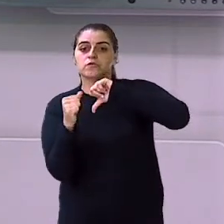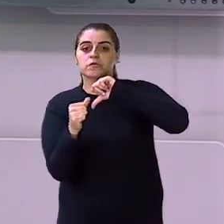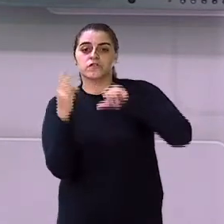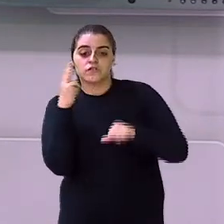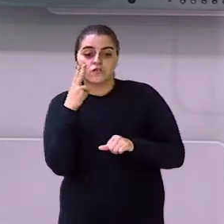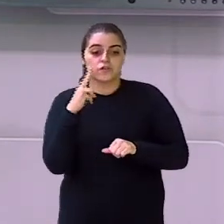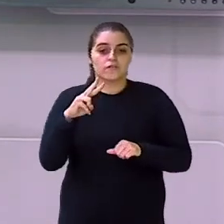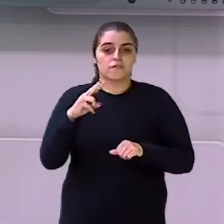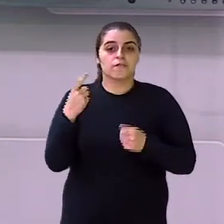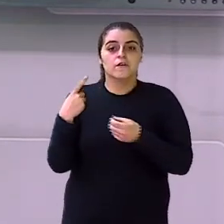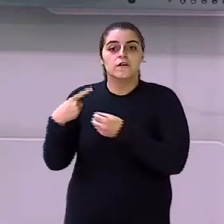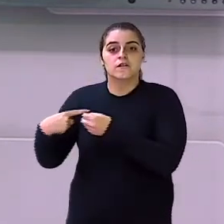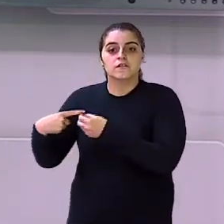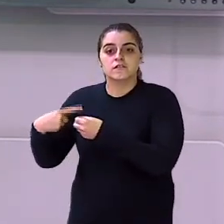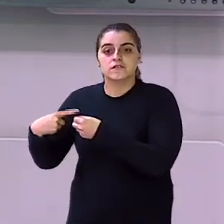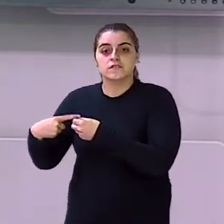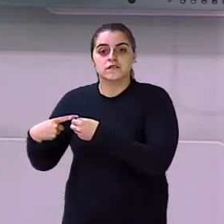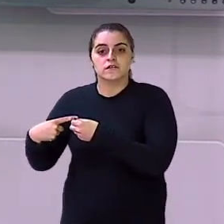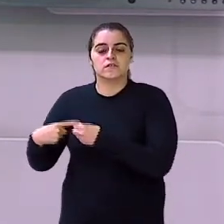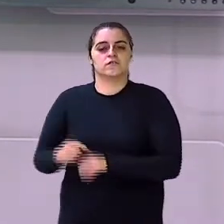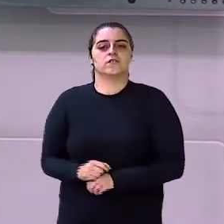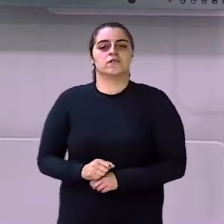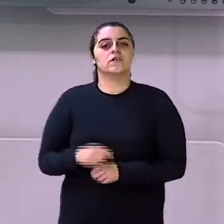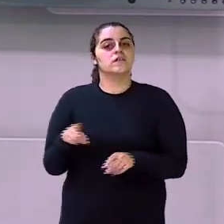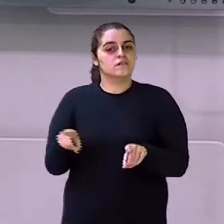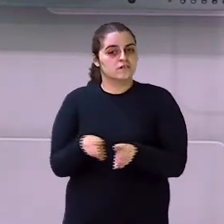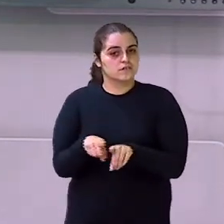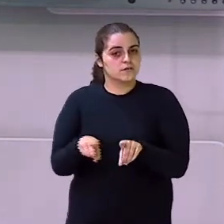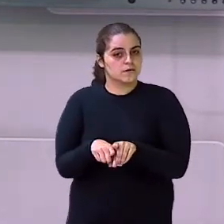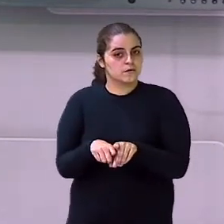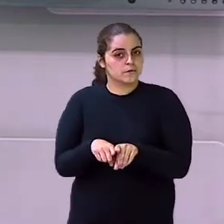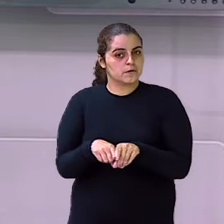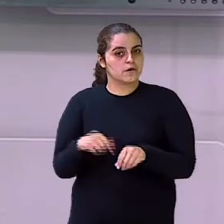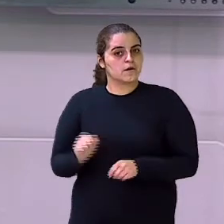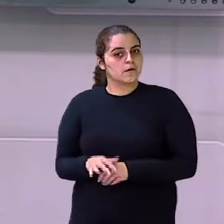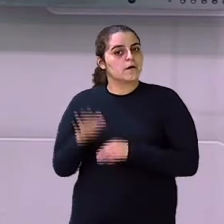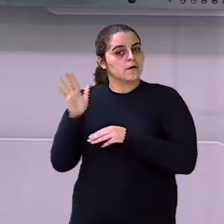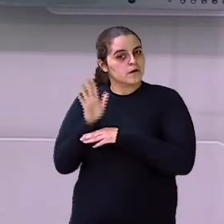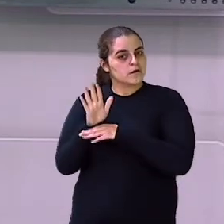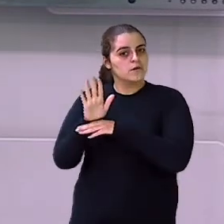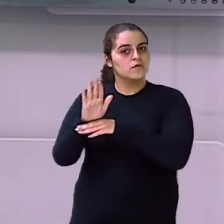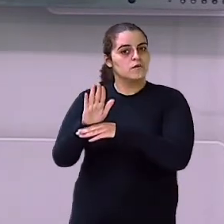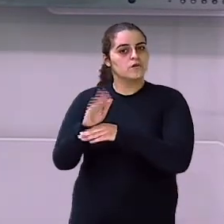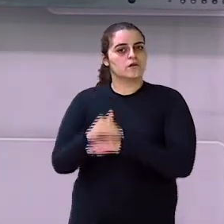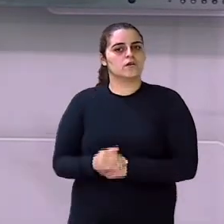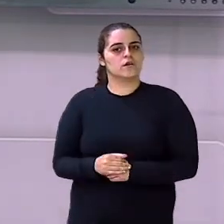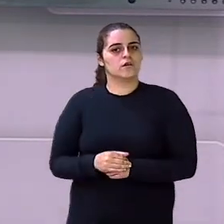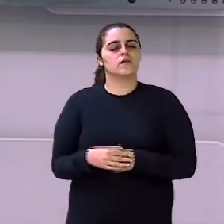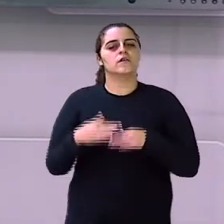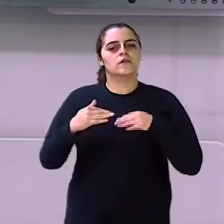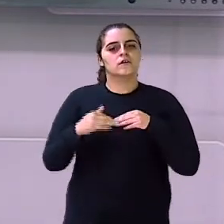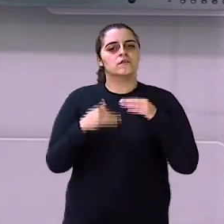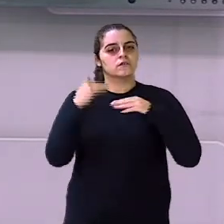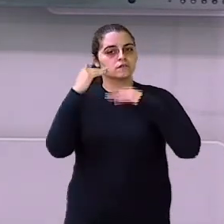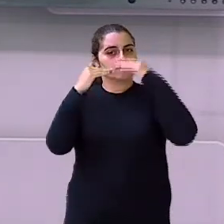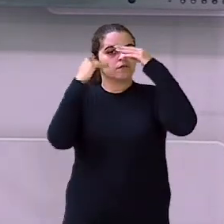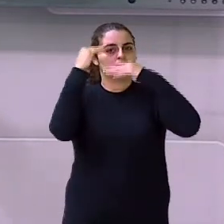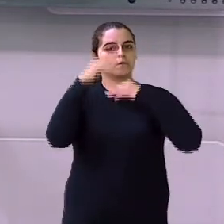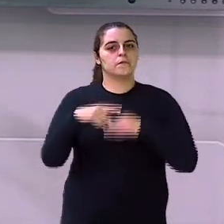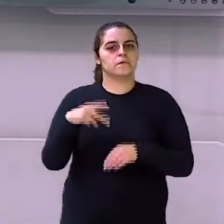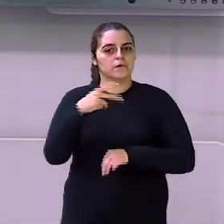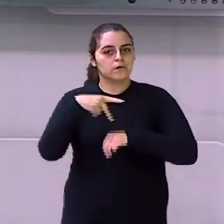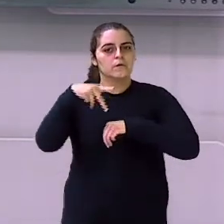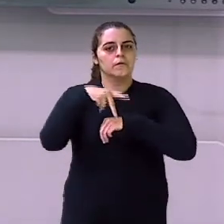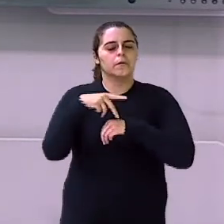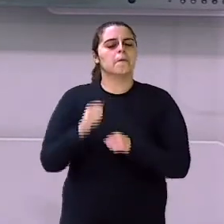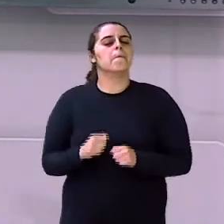Que a gente vê na área urbana Que serve também Pro nosso desenvolvimento Esses impactos Eles